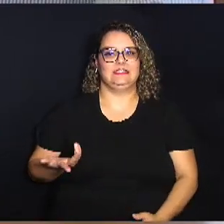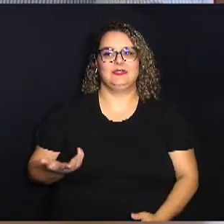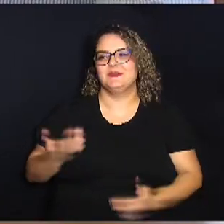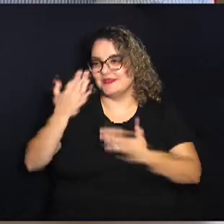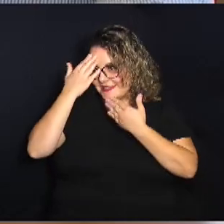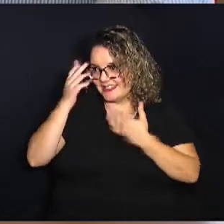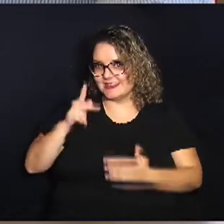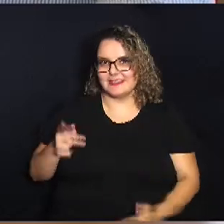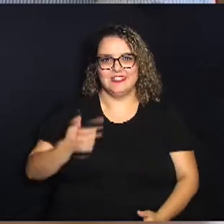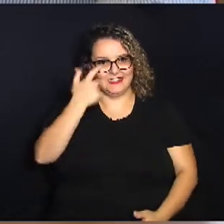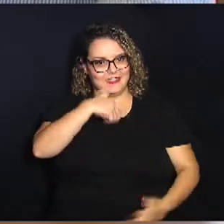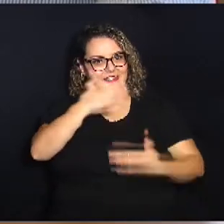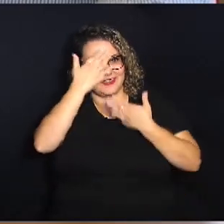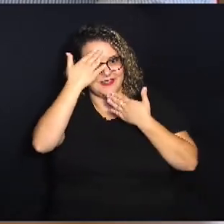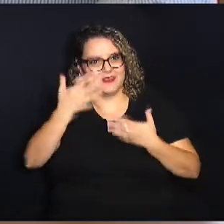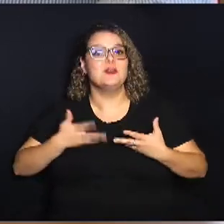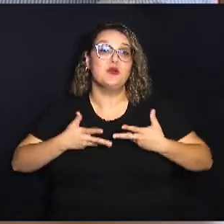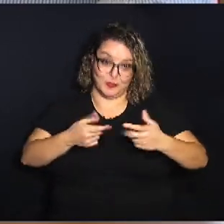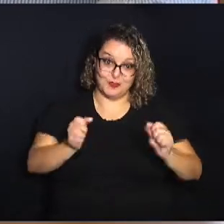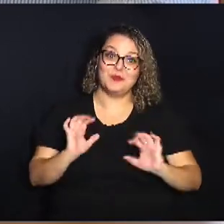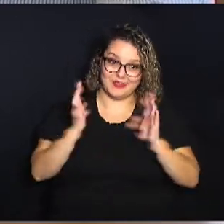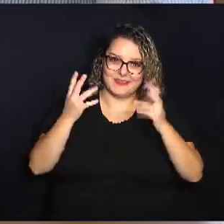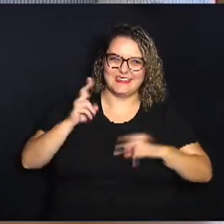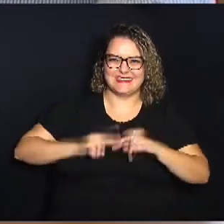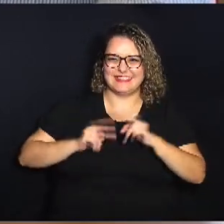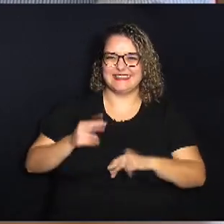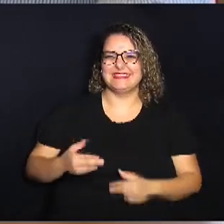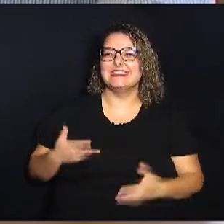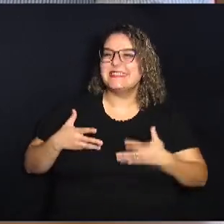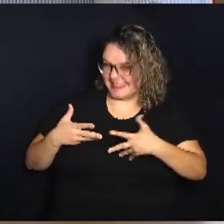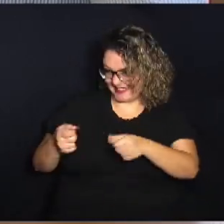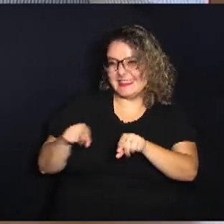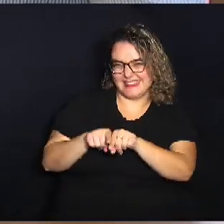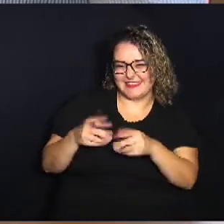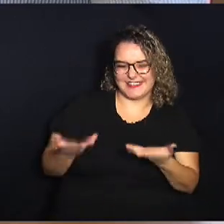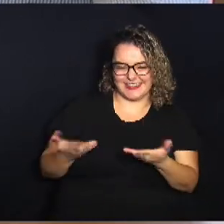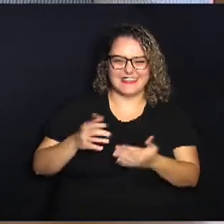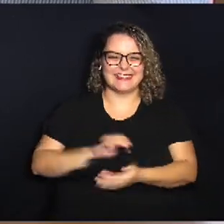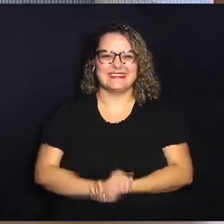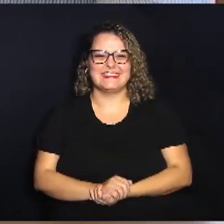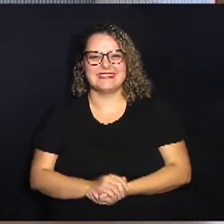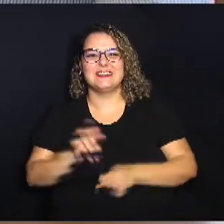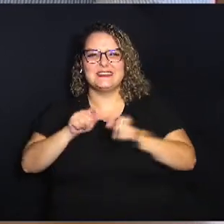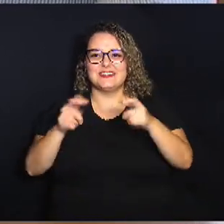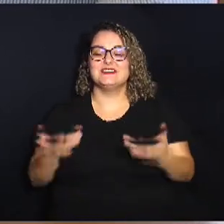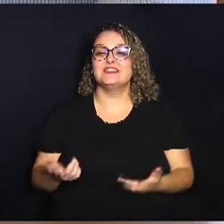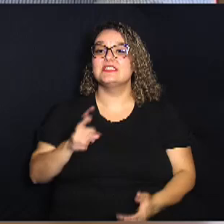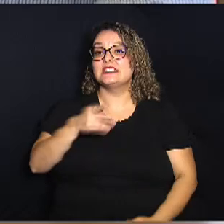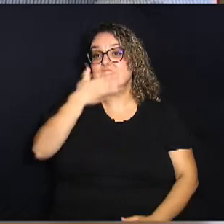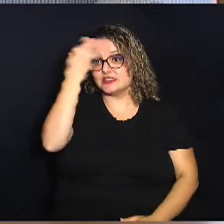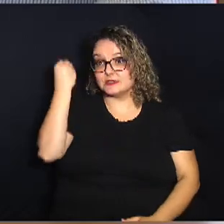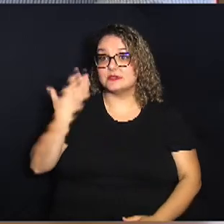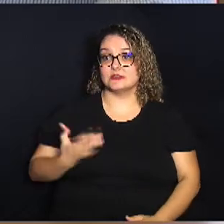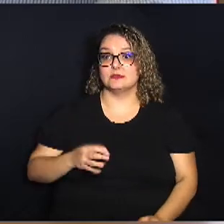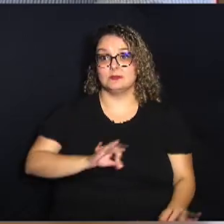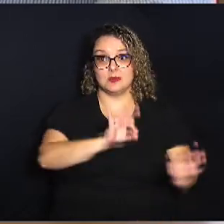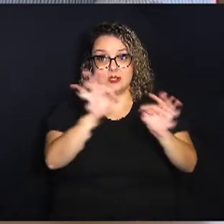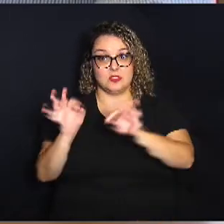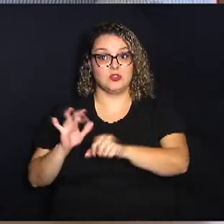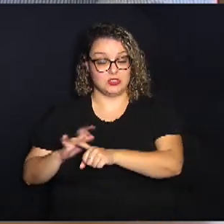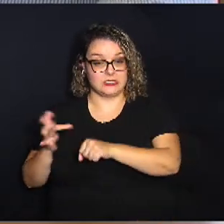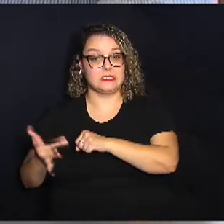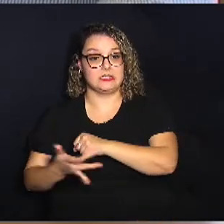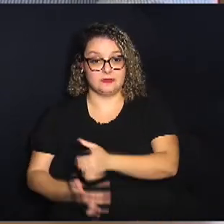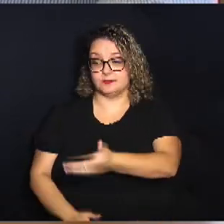obrigado muito obrigado e me convidem pras festas juninas por favor pode me convidar também e o pessoal não se esqueçam de acompanhar as nossas redes